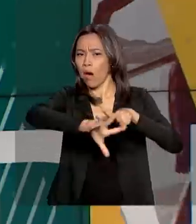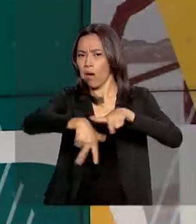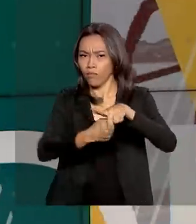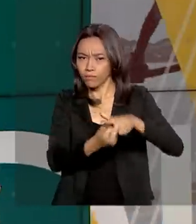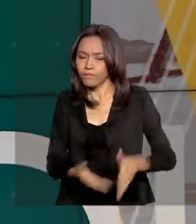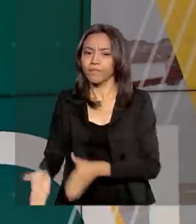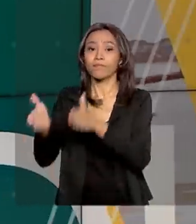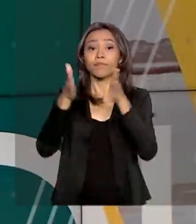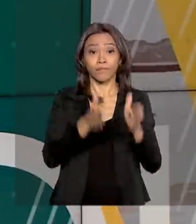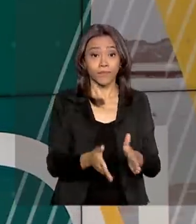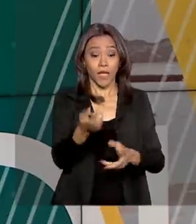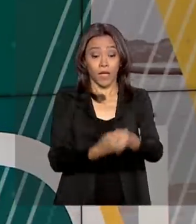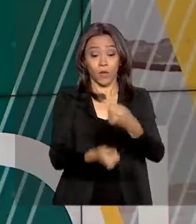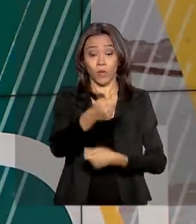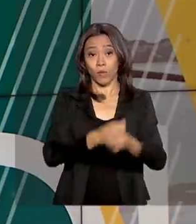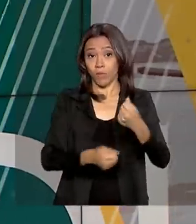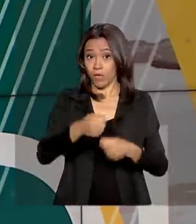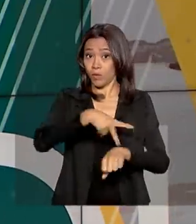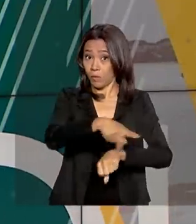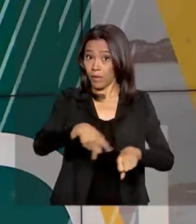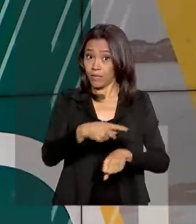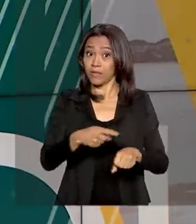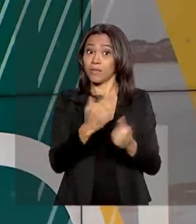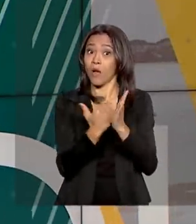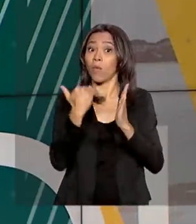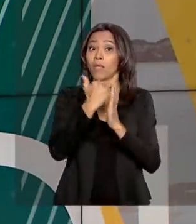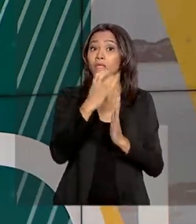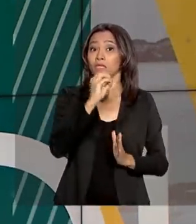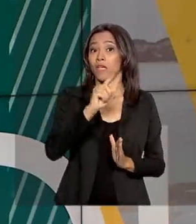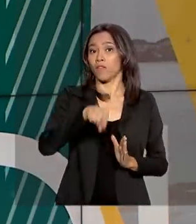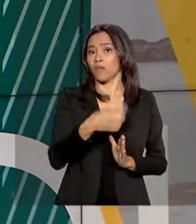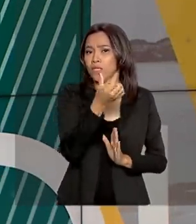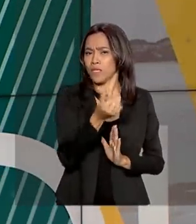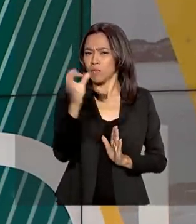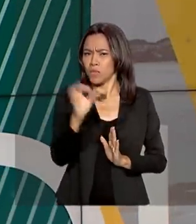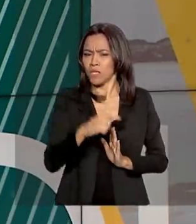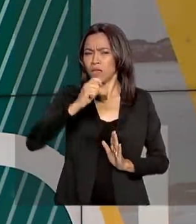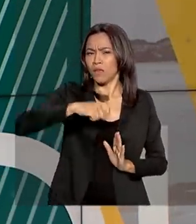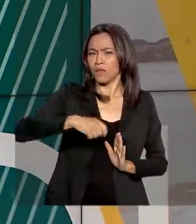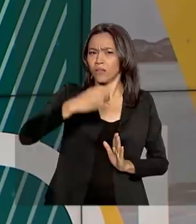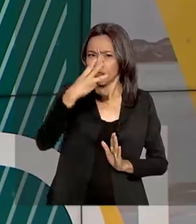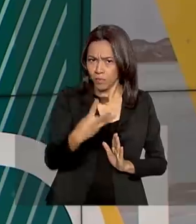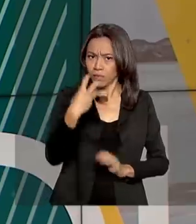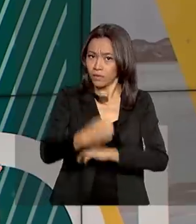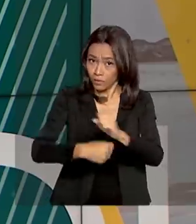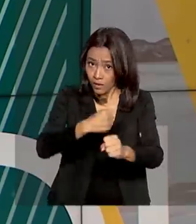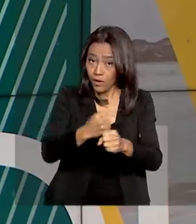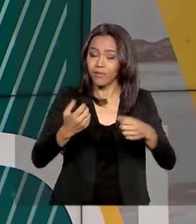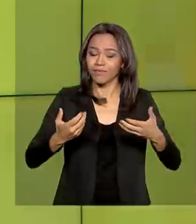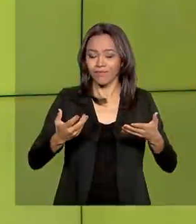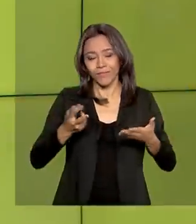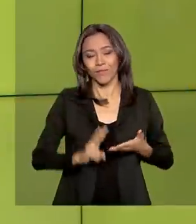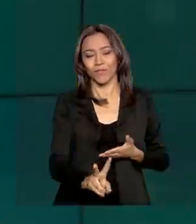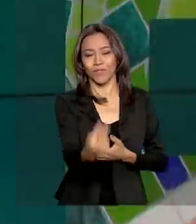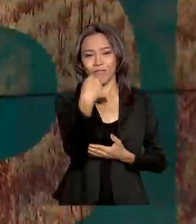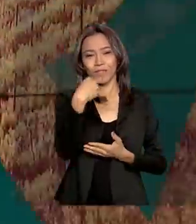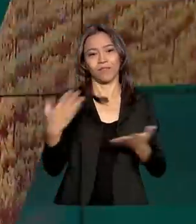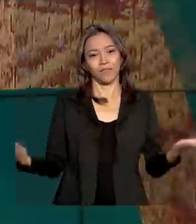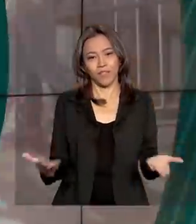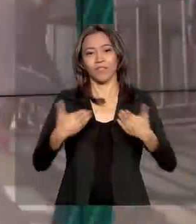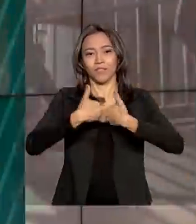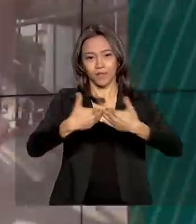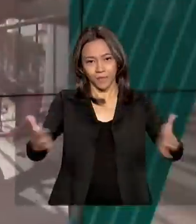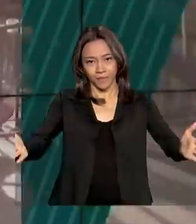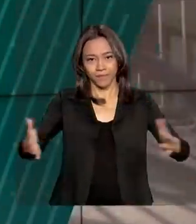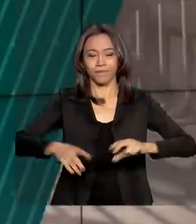também, economia do país cresce 0,6% no terceiro trimestre do ano. Fique com a gente, o Brasil em Dia